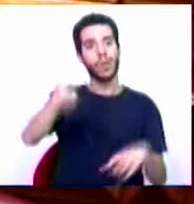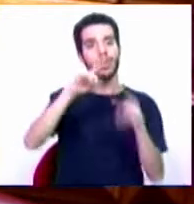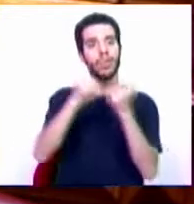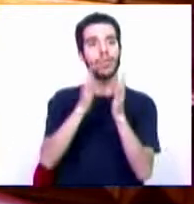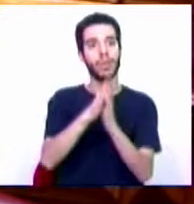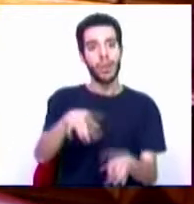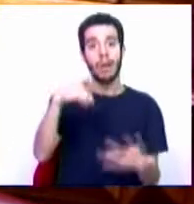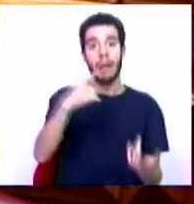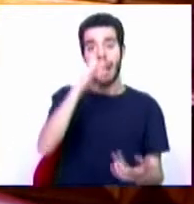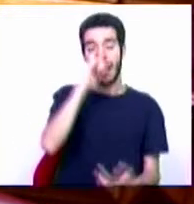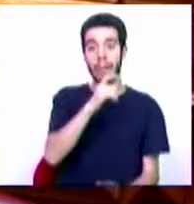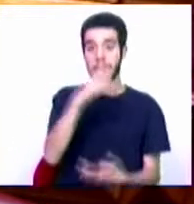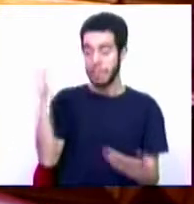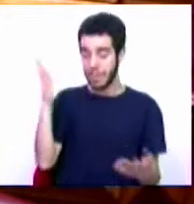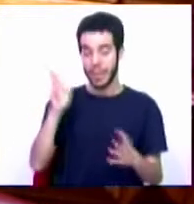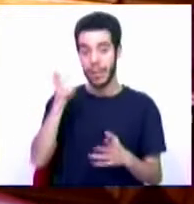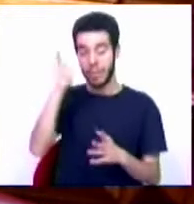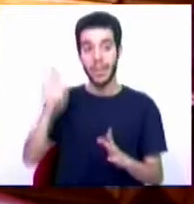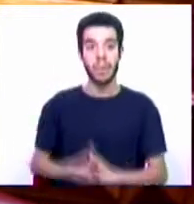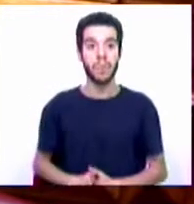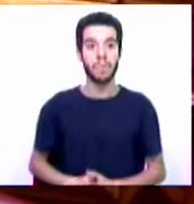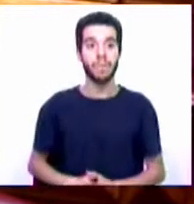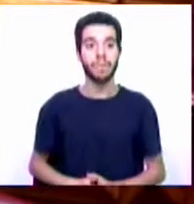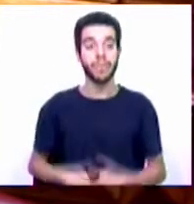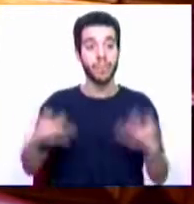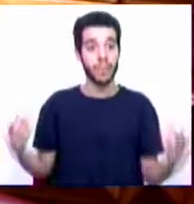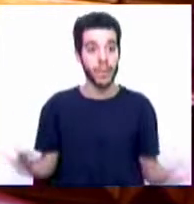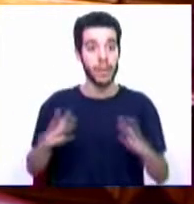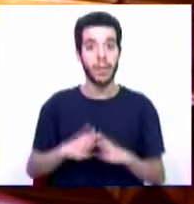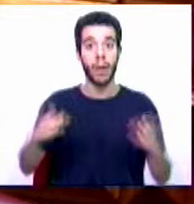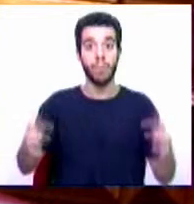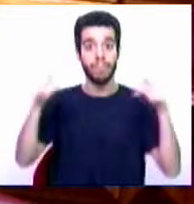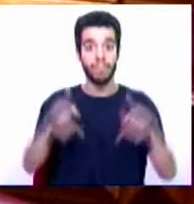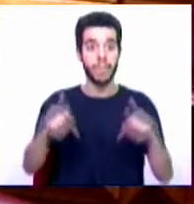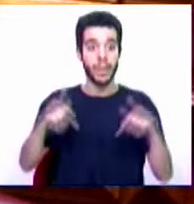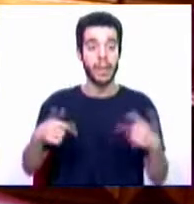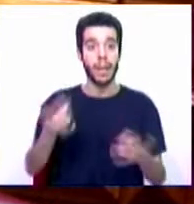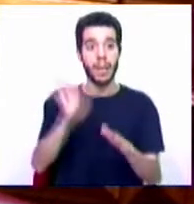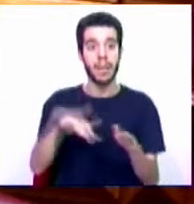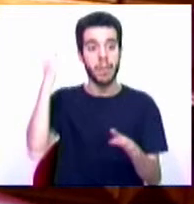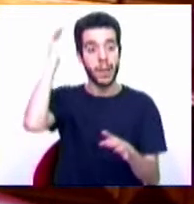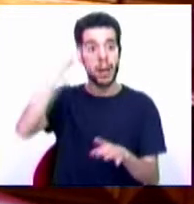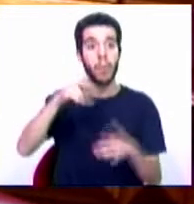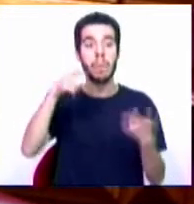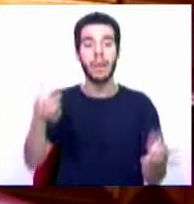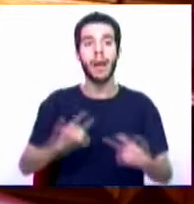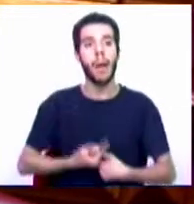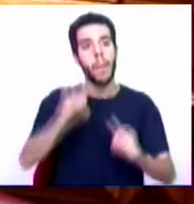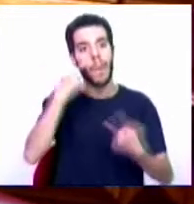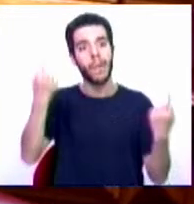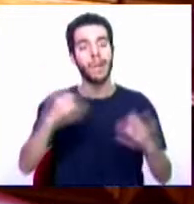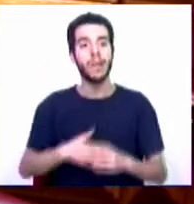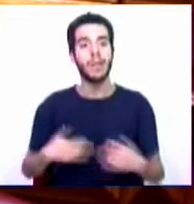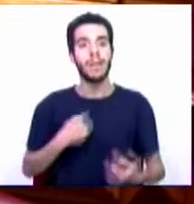quantos com ele privámos. Assim, reunida em sessão plenária, a Assembleia da República manifesta o seu